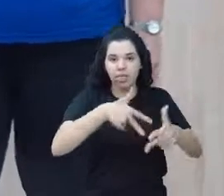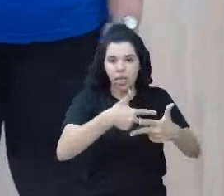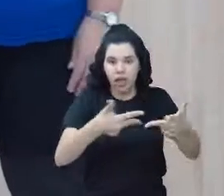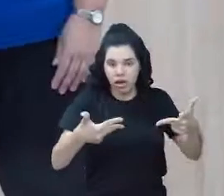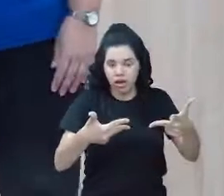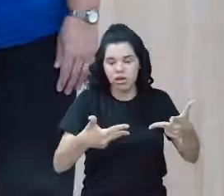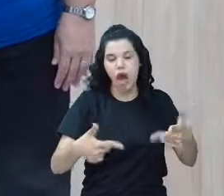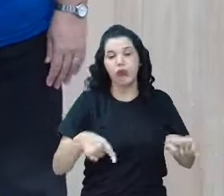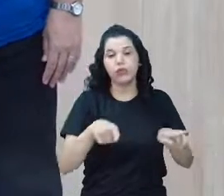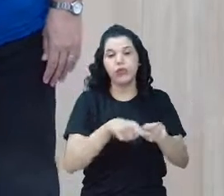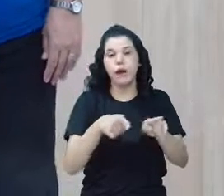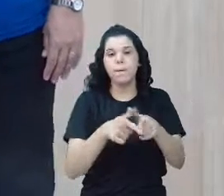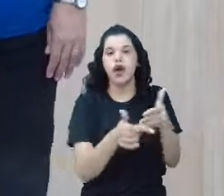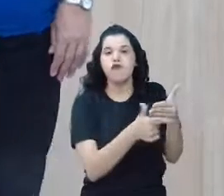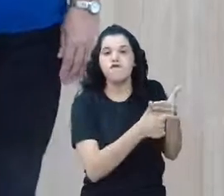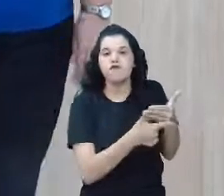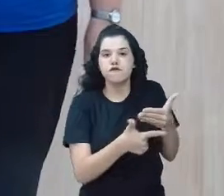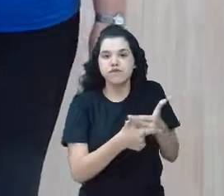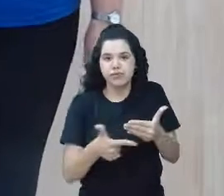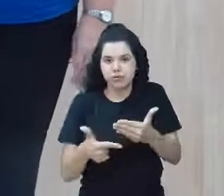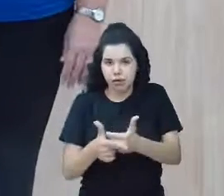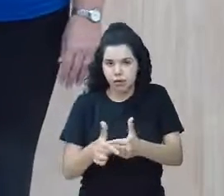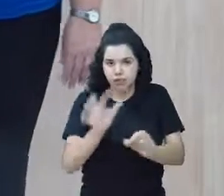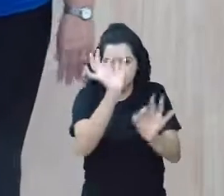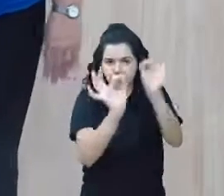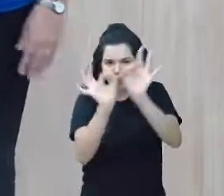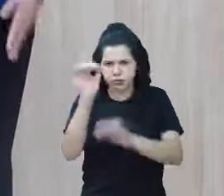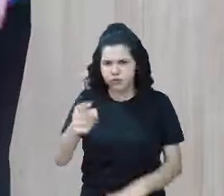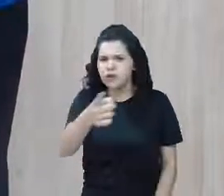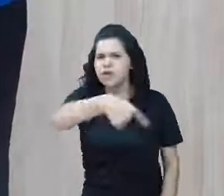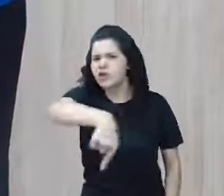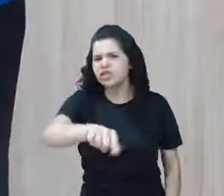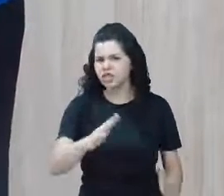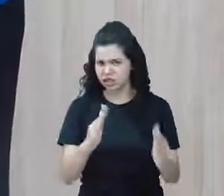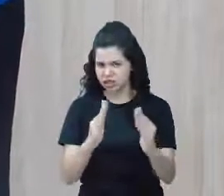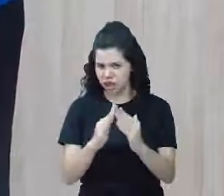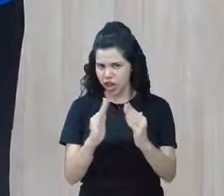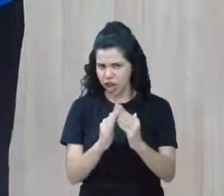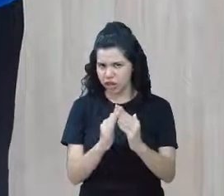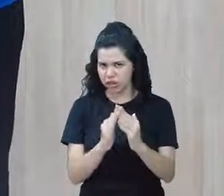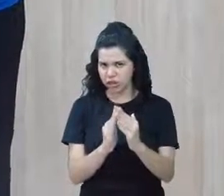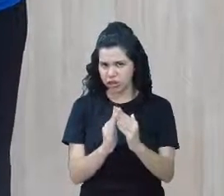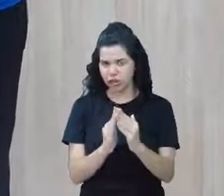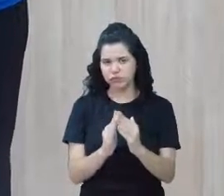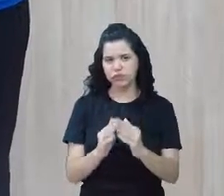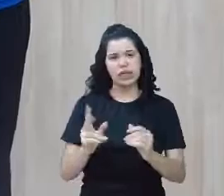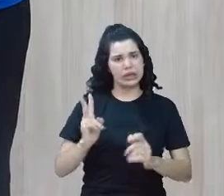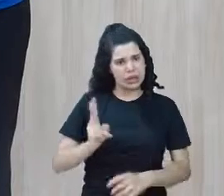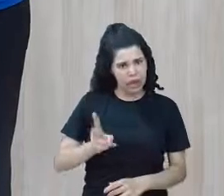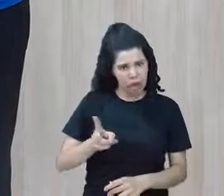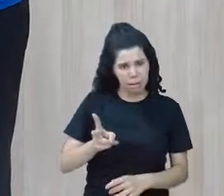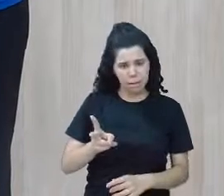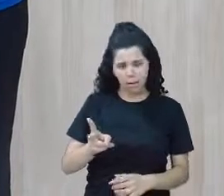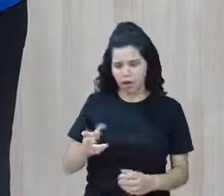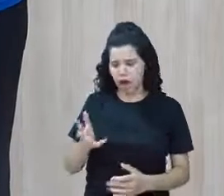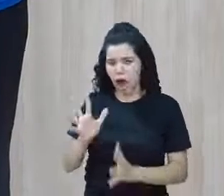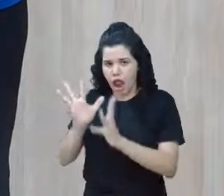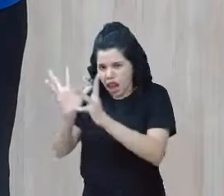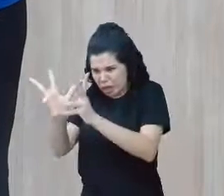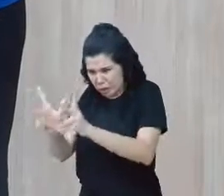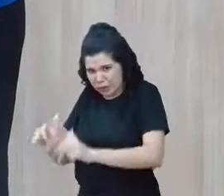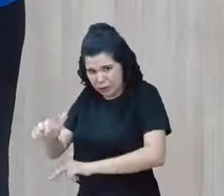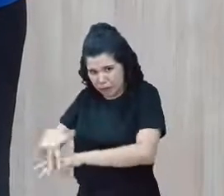utilidade. Aí na sua casa, você coloca os alimentos junto com os produtos de limpeza?